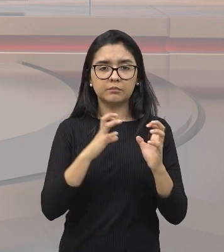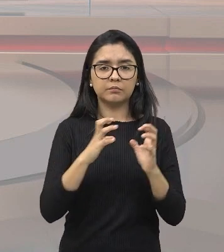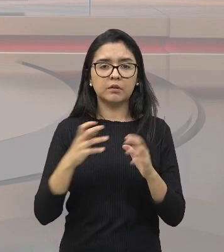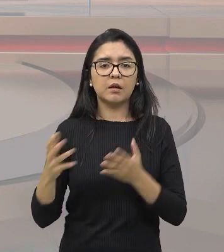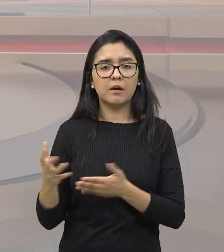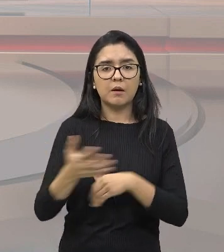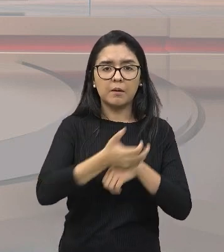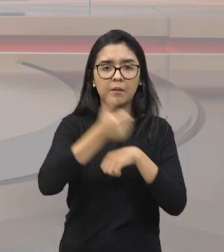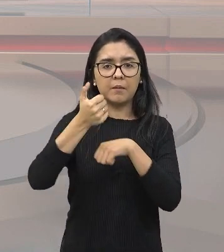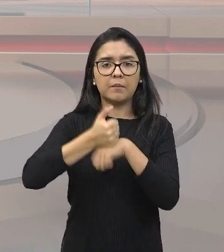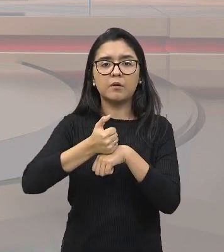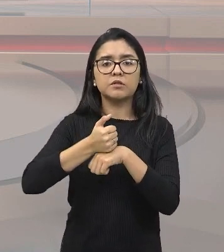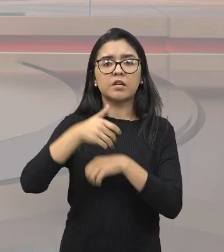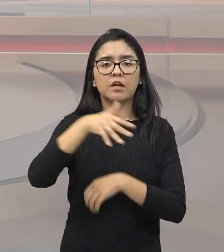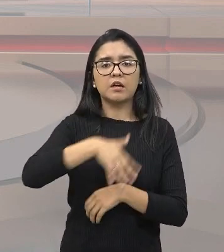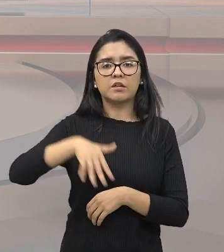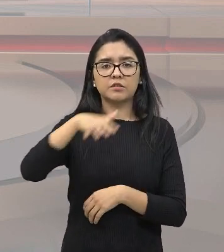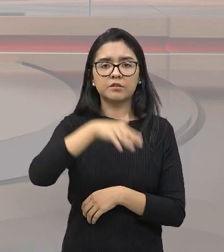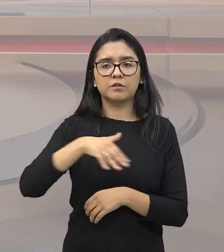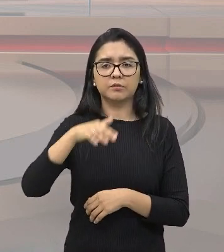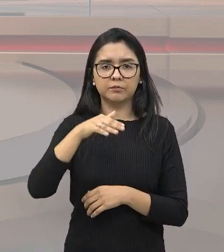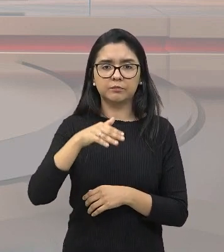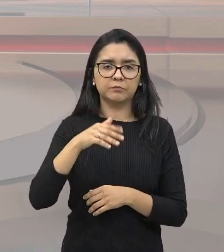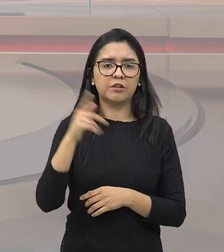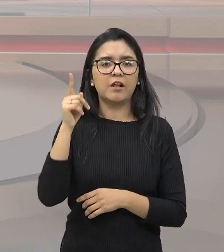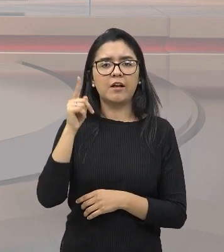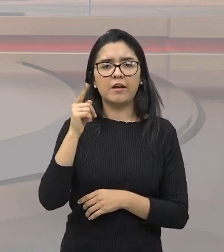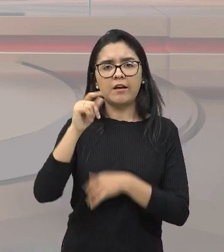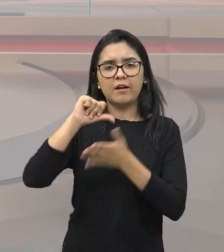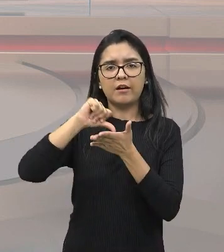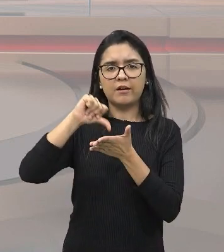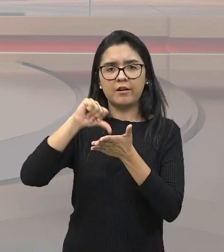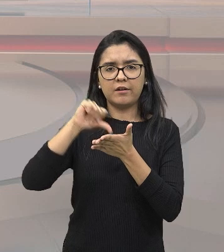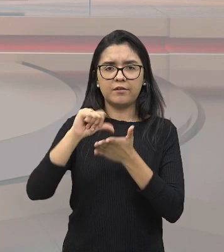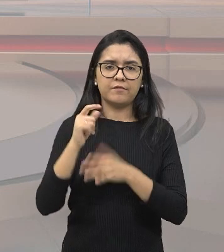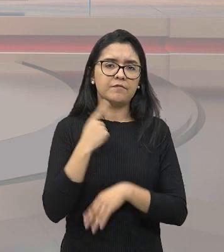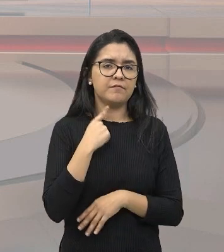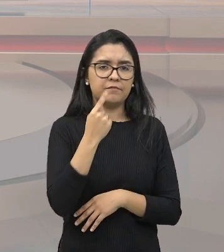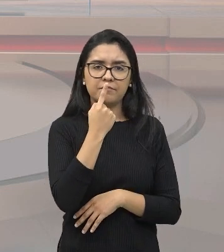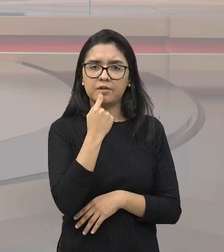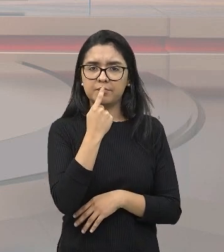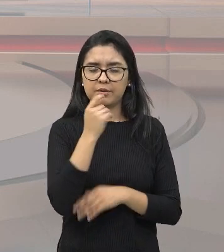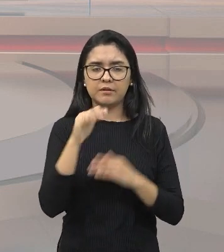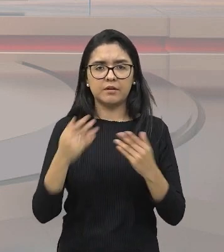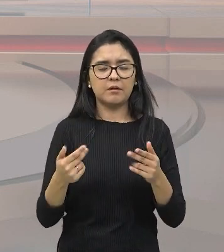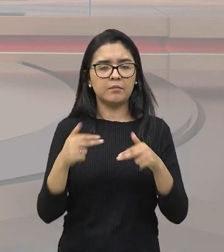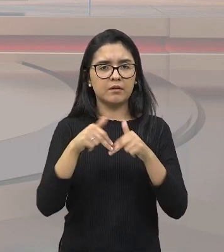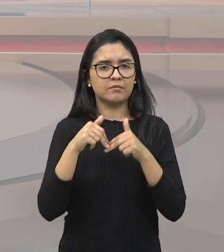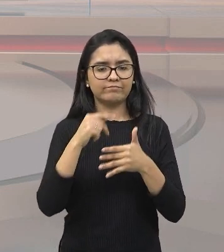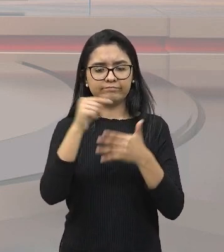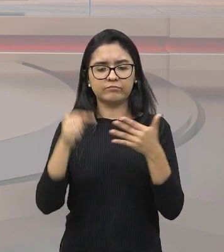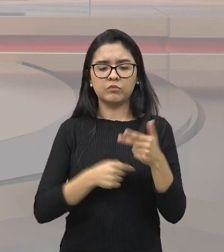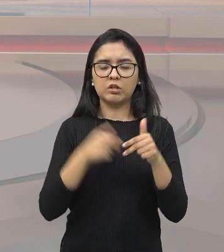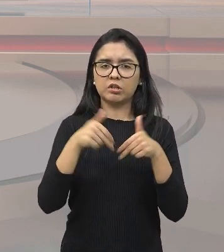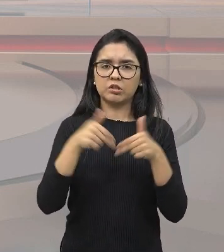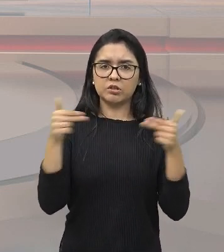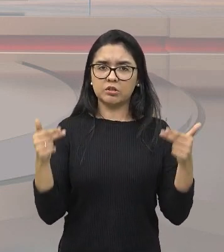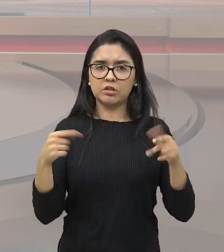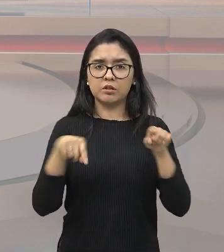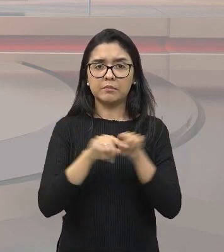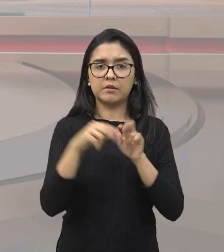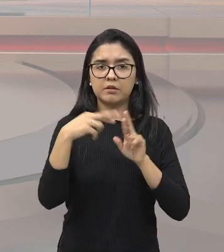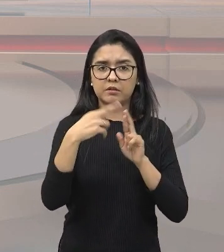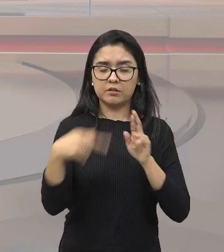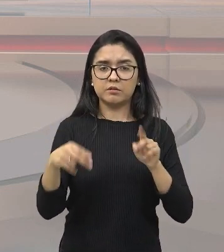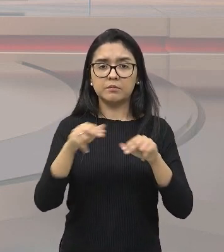lá em cima ali ó, de vermelhinho. Porque além dessas questões de etnicidade e religião, porque parte